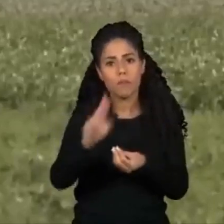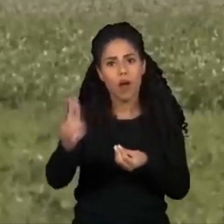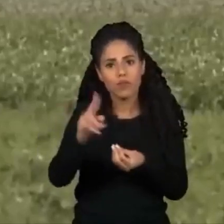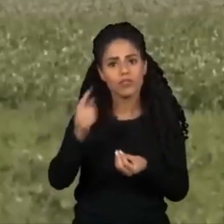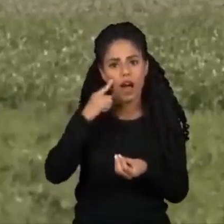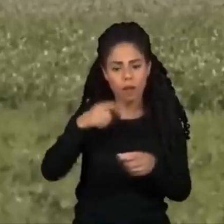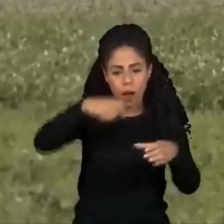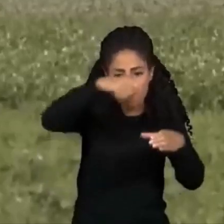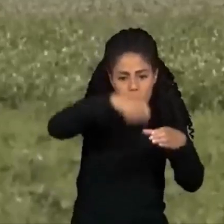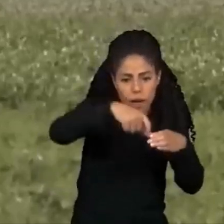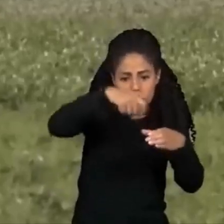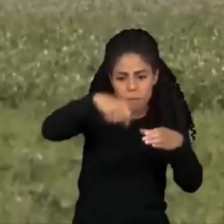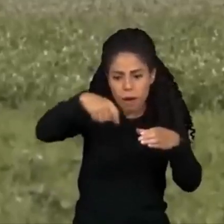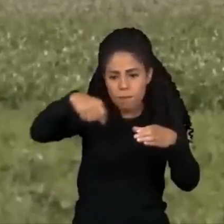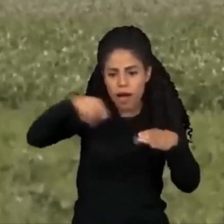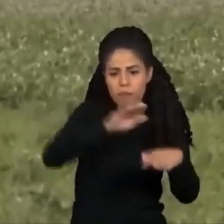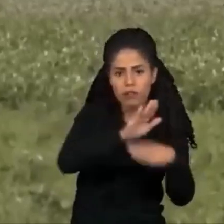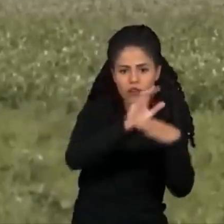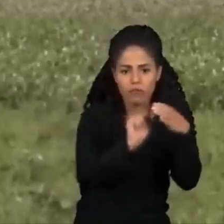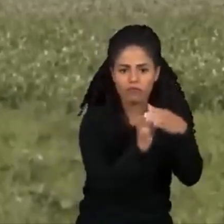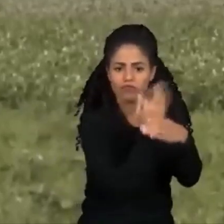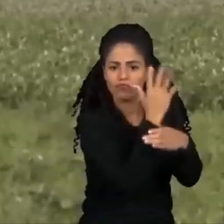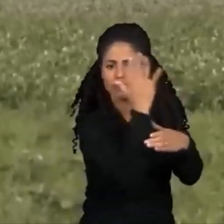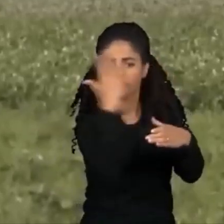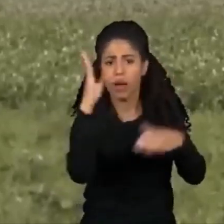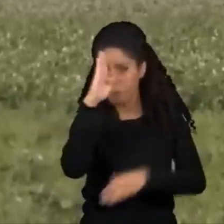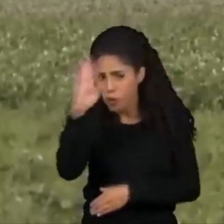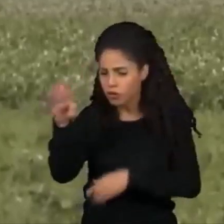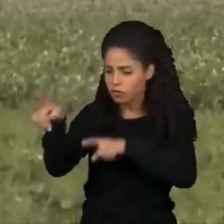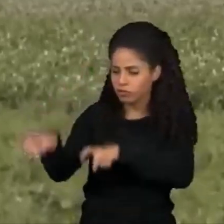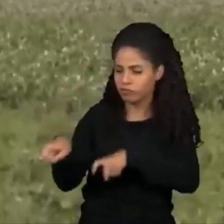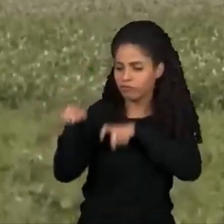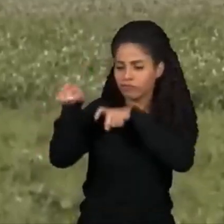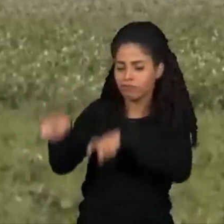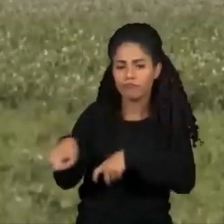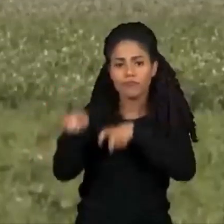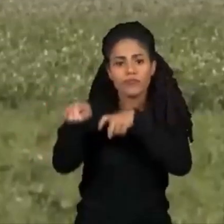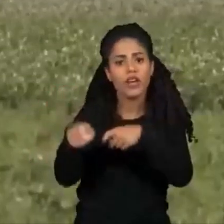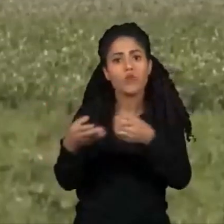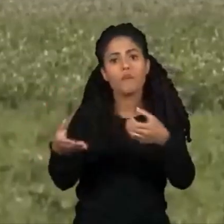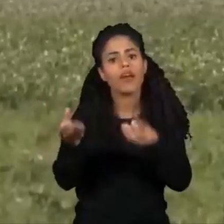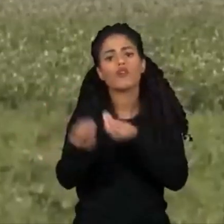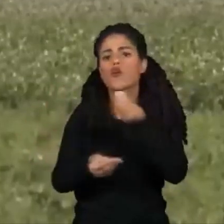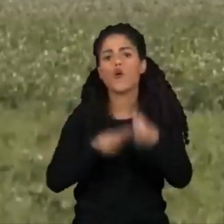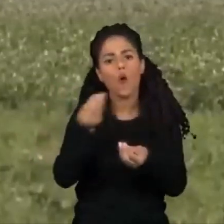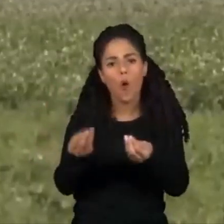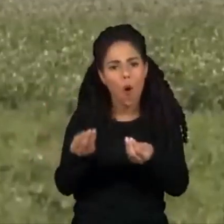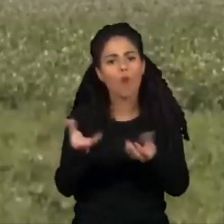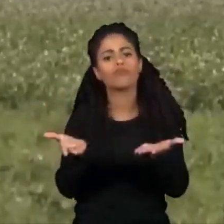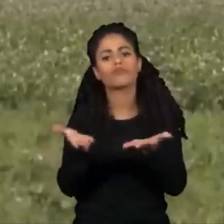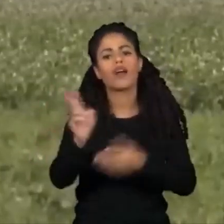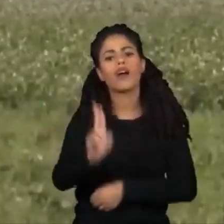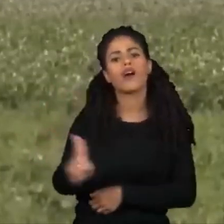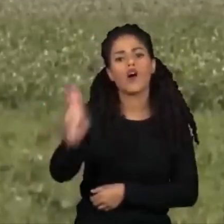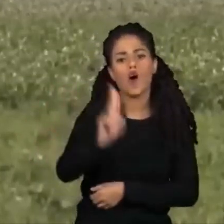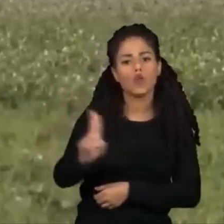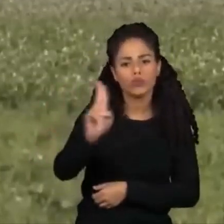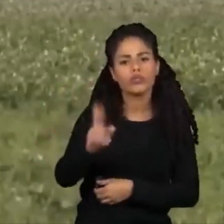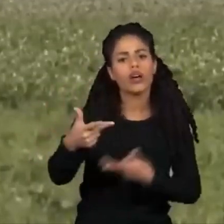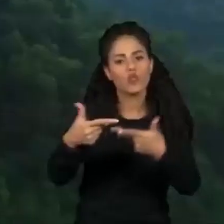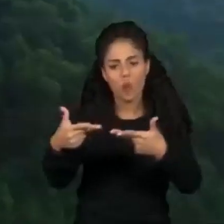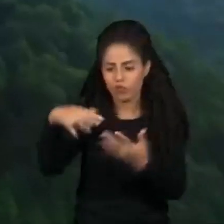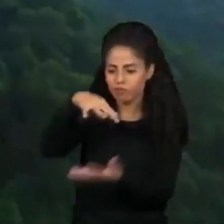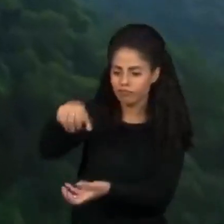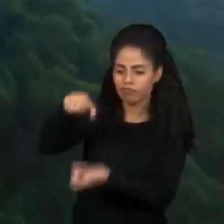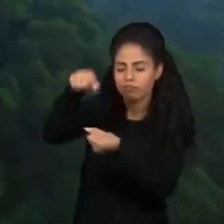fertilizantes, essenciais na agricultura. A maior parte é cinza, isto é, gerado com o uso de combustíveis fósseis.